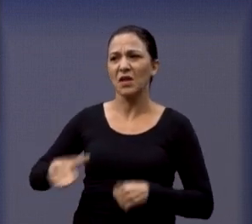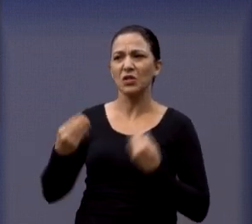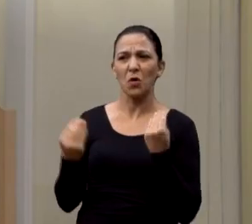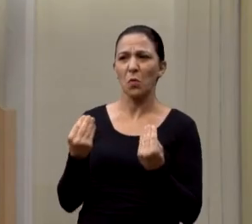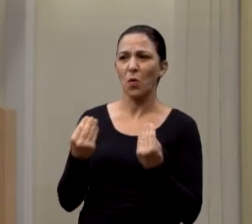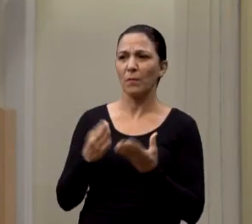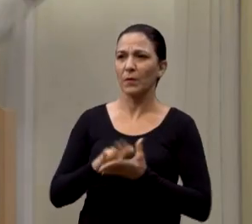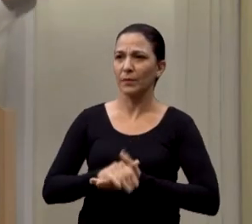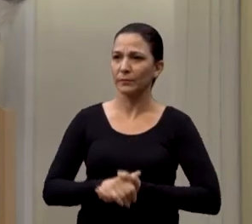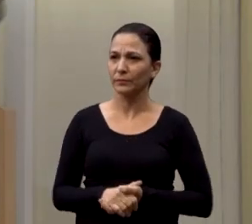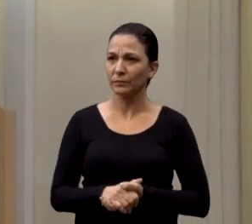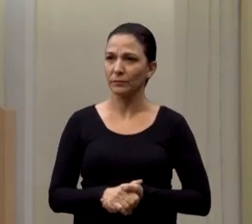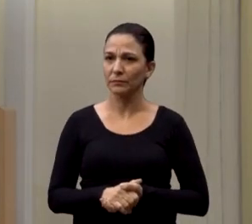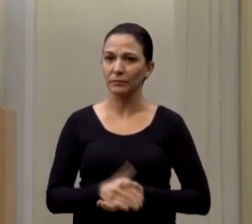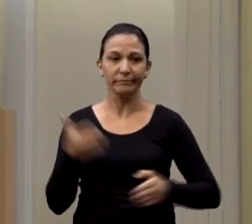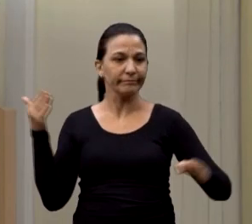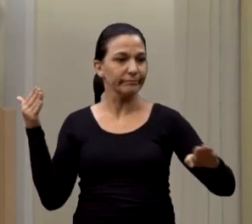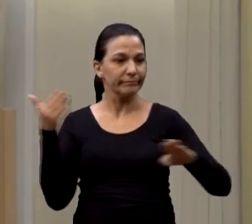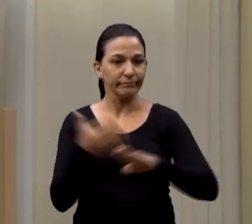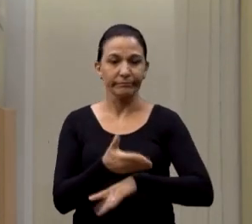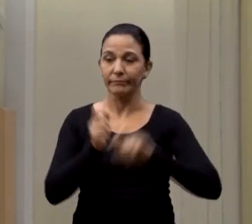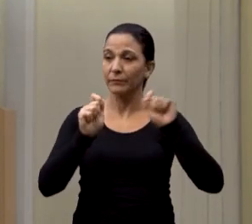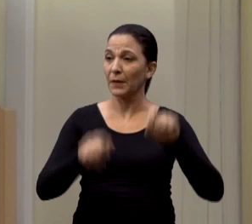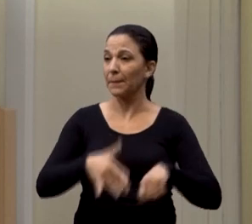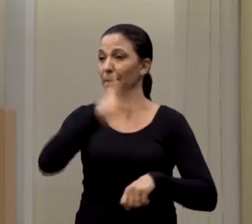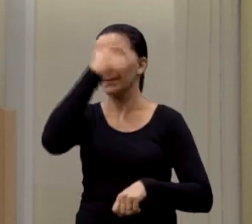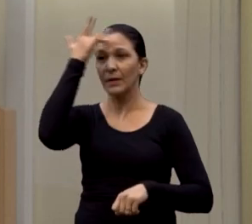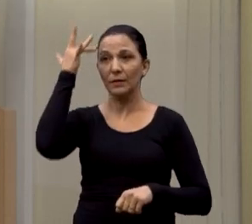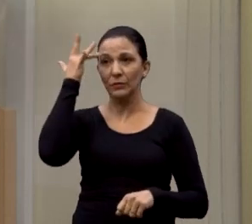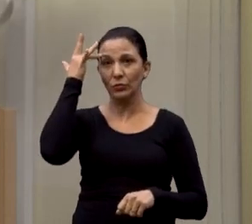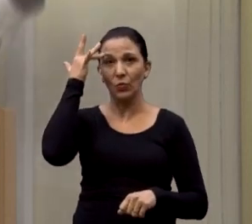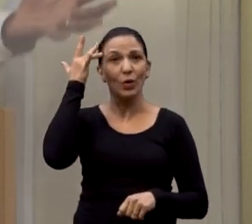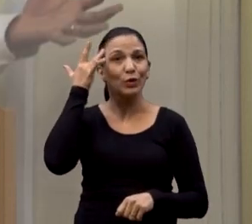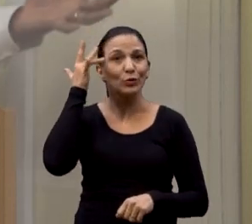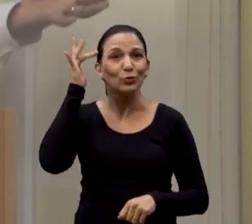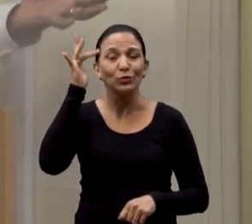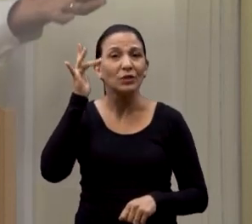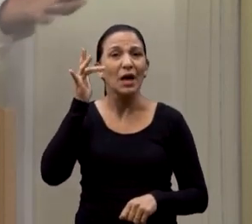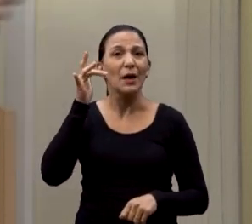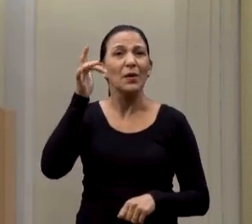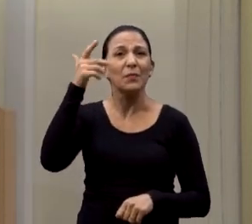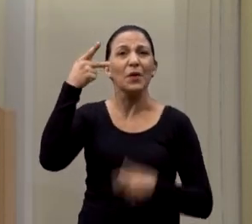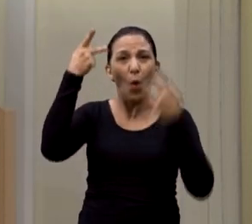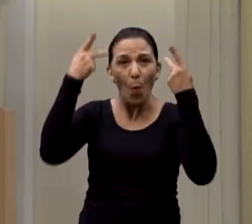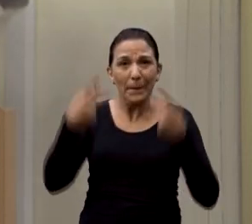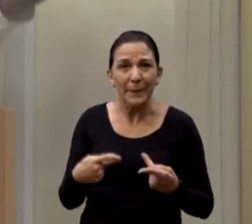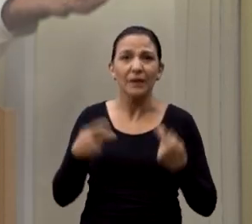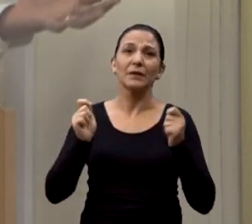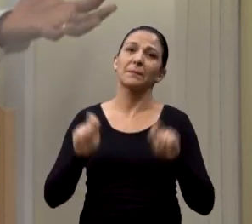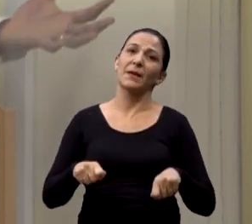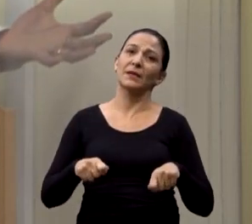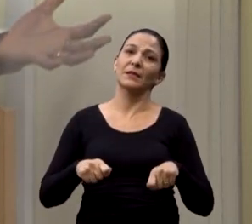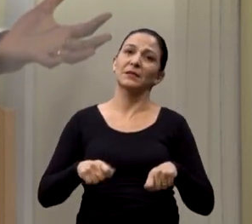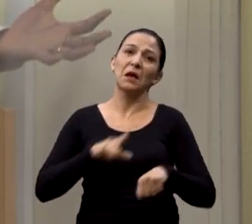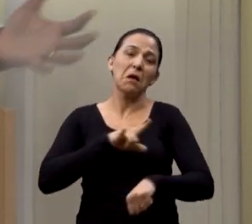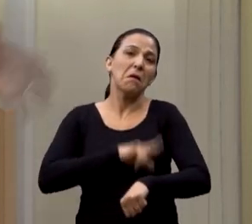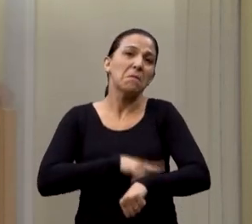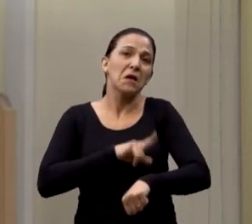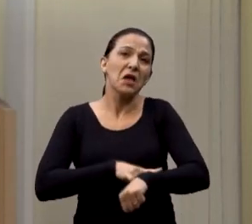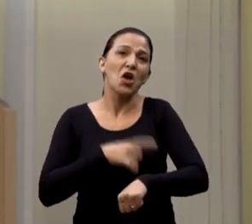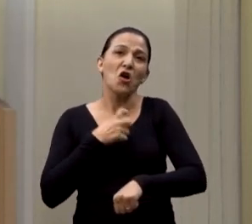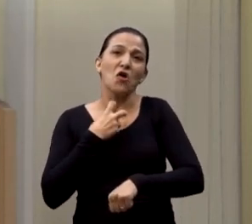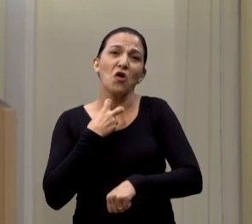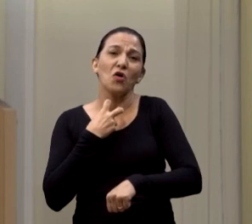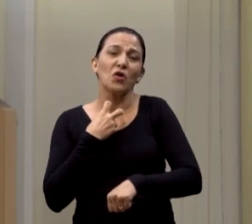Não deixou entrar, porque eu acredito que as pessoas não devem ser humanas. Não devem ter sentido desejo de ir no banheiro.